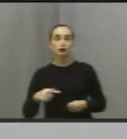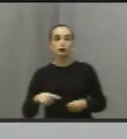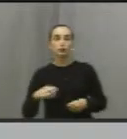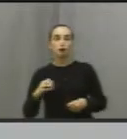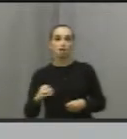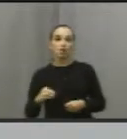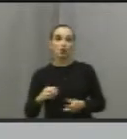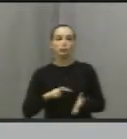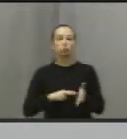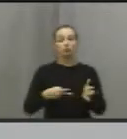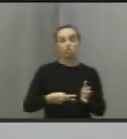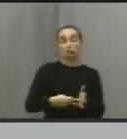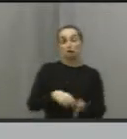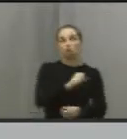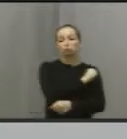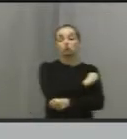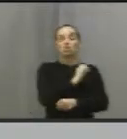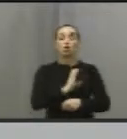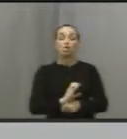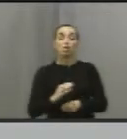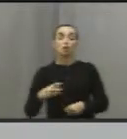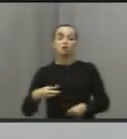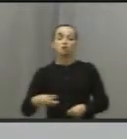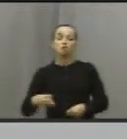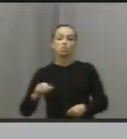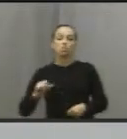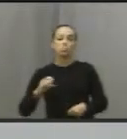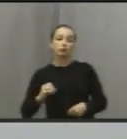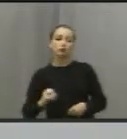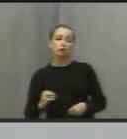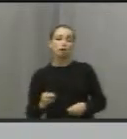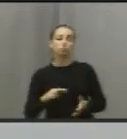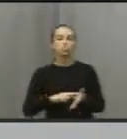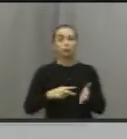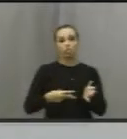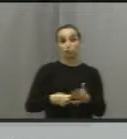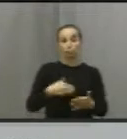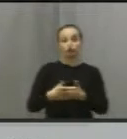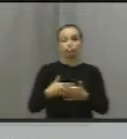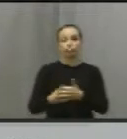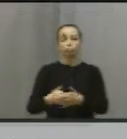São Carlos 3.900, Ribeirão Preto 9 mil servidores.